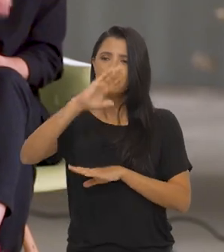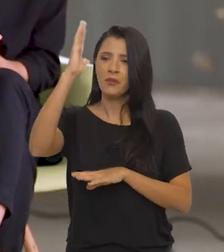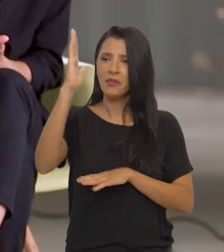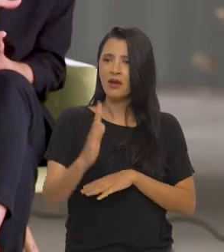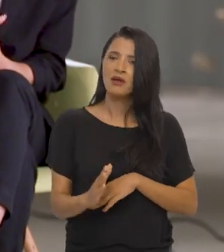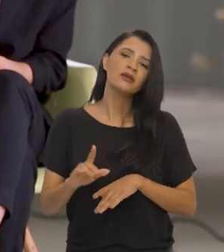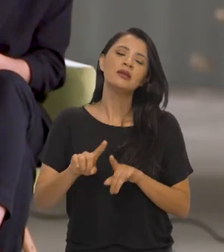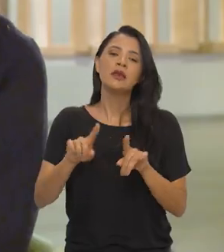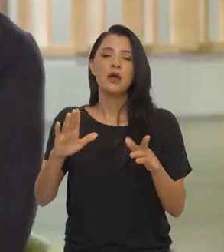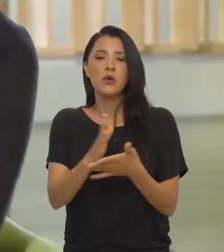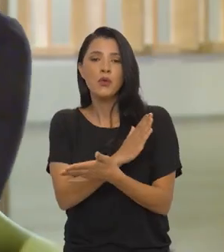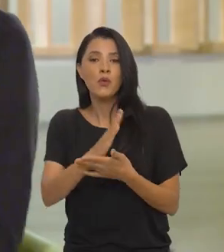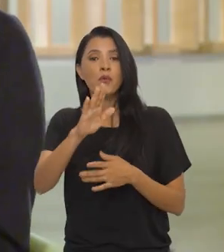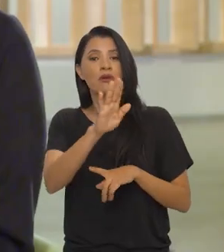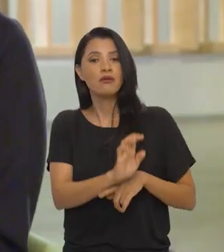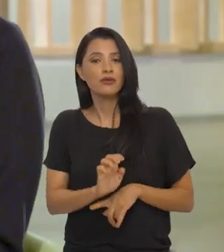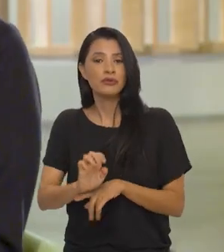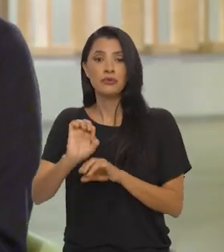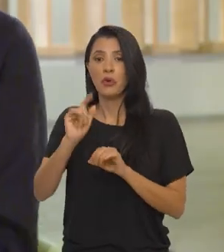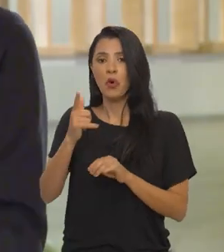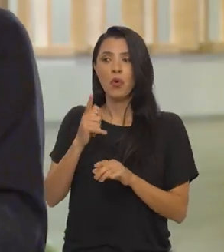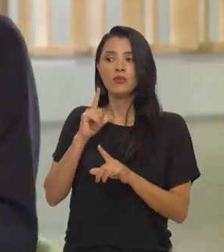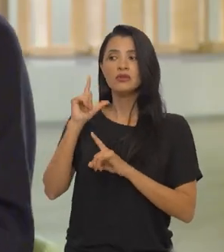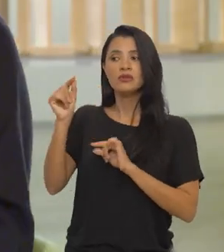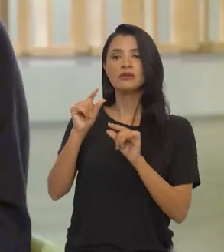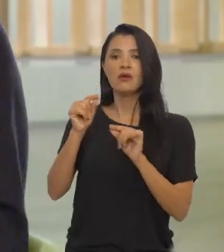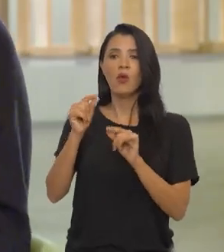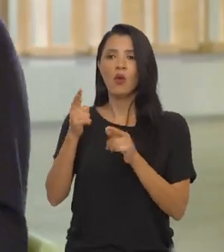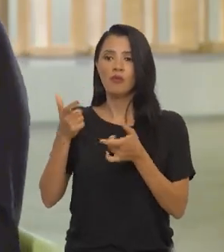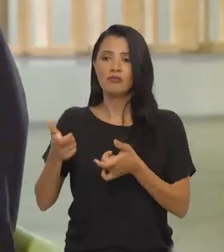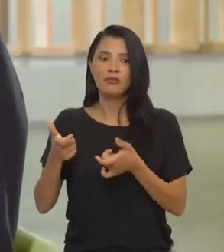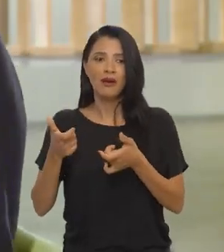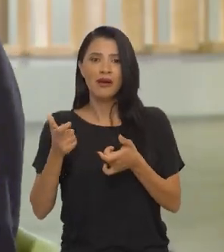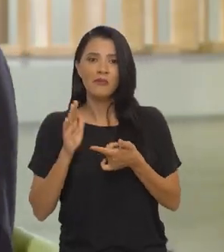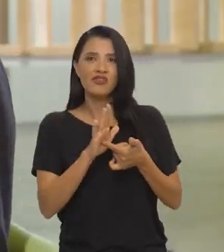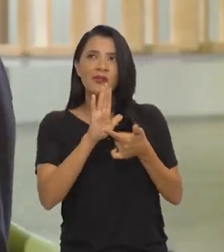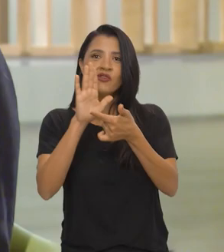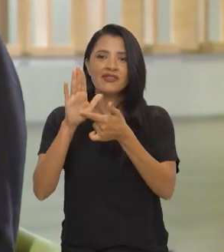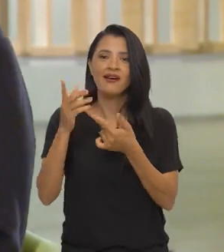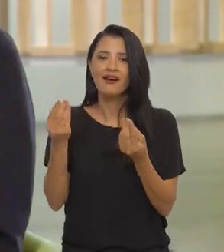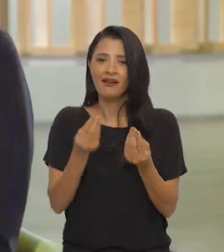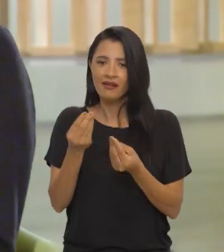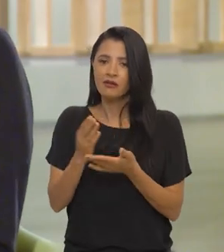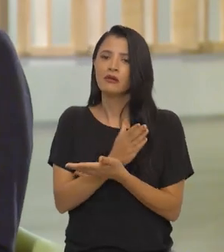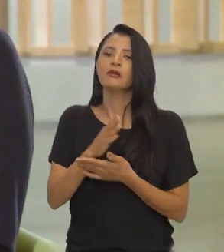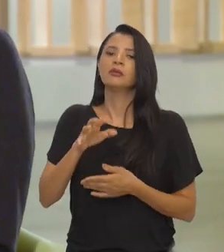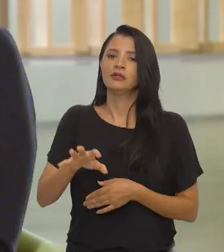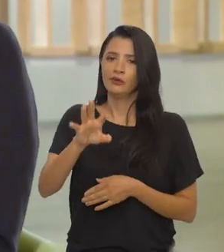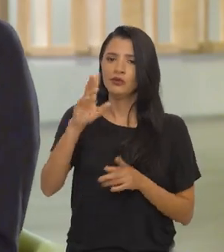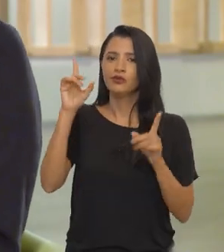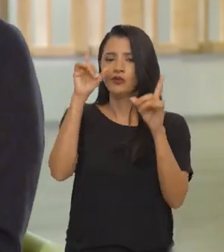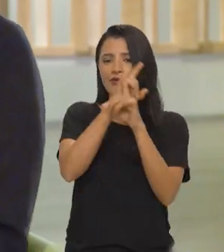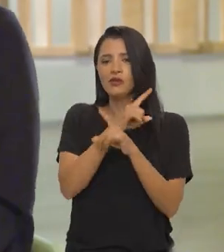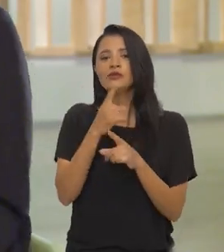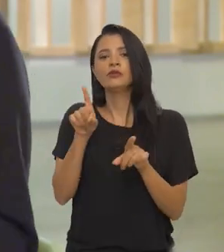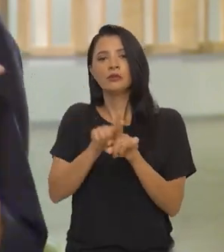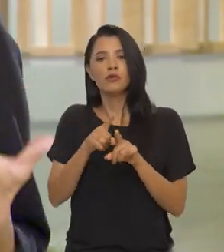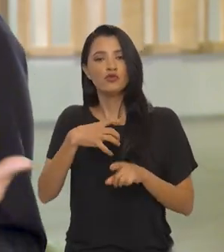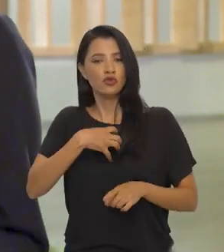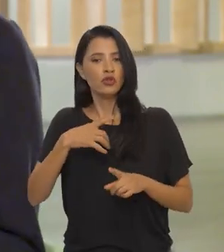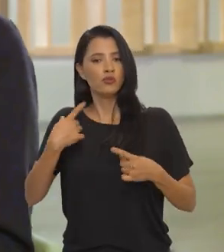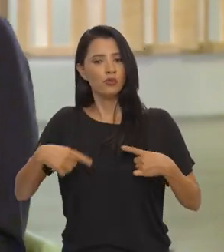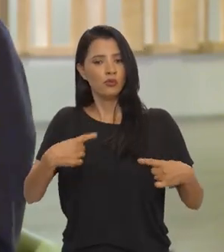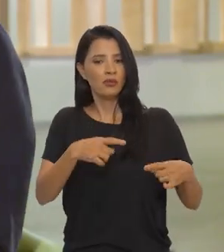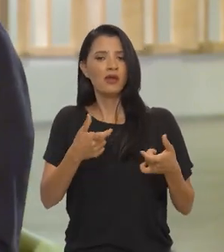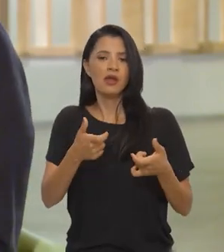no país, sobretudo, em algumas regiões ou sair de algumas regiões e também fazer isso de maneira dotada de